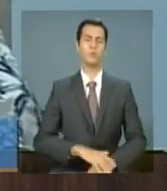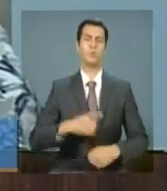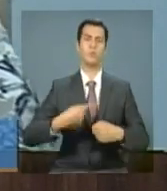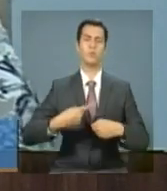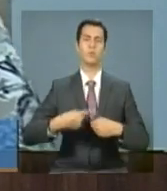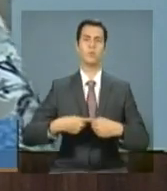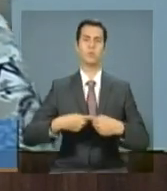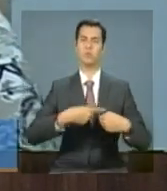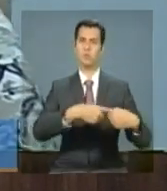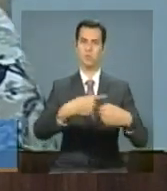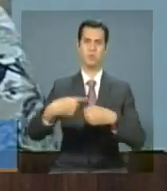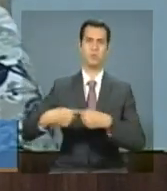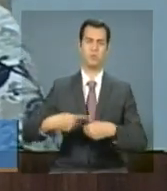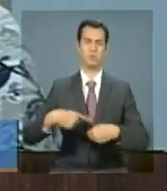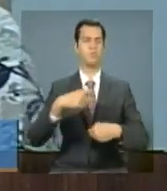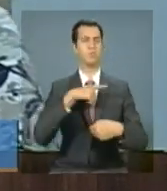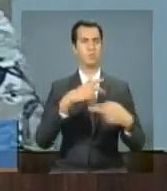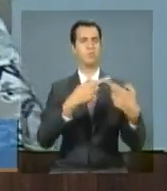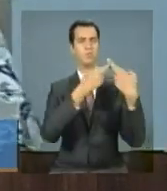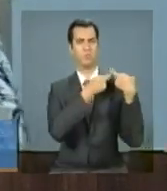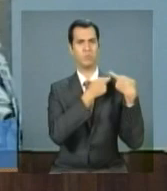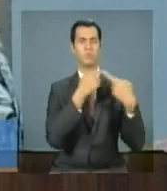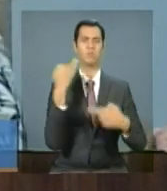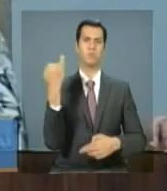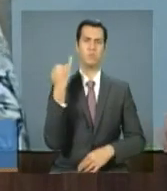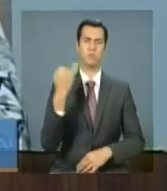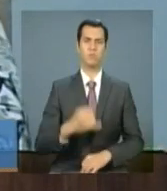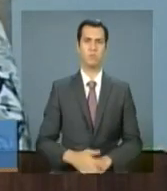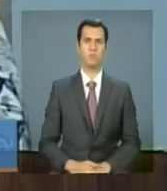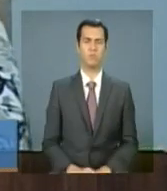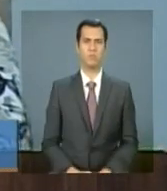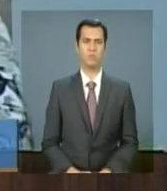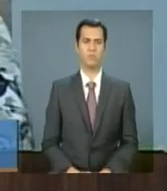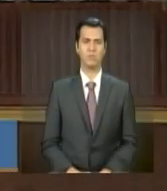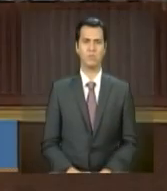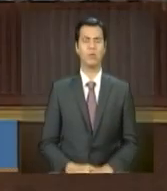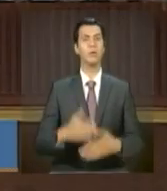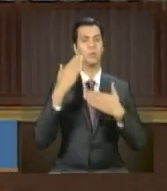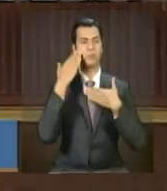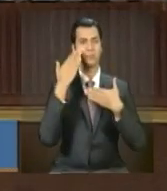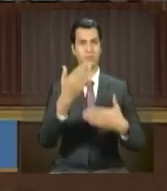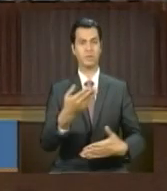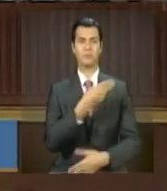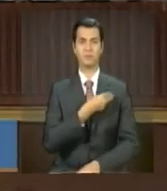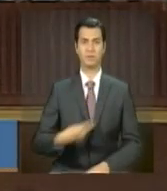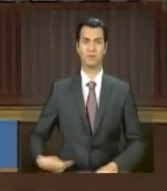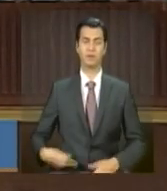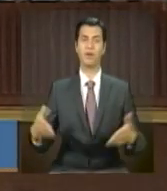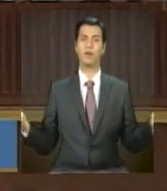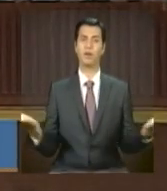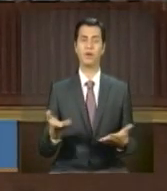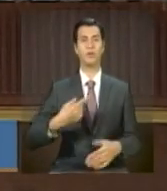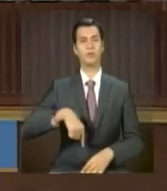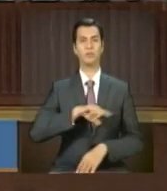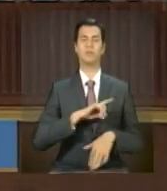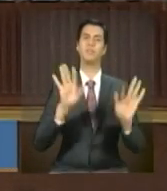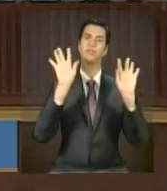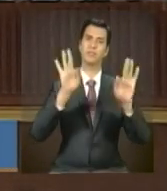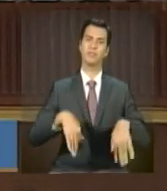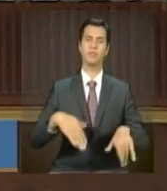municípios têm um papel fundamental com relação a esse público. Obrigada, ministra. Nós estamos encerrando a